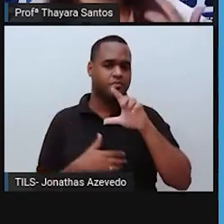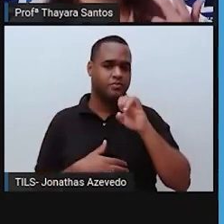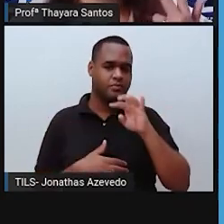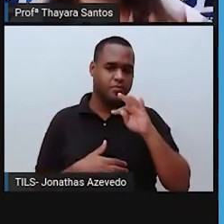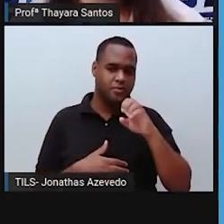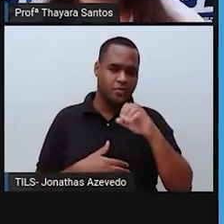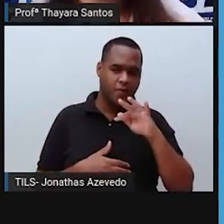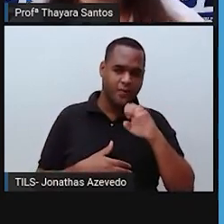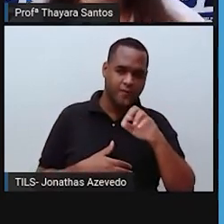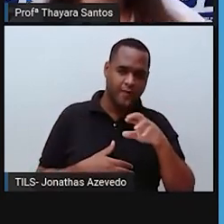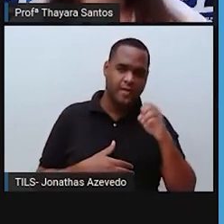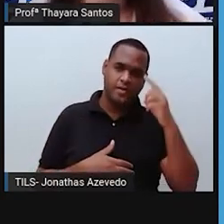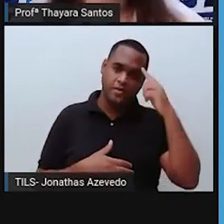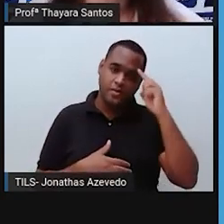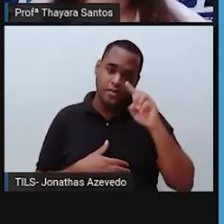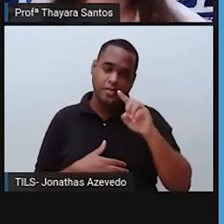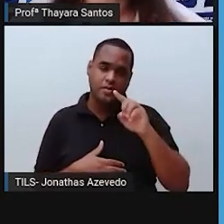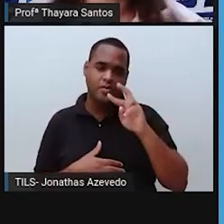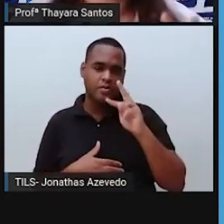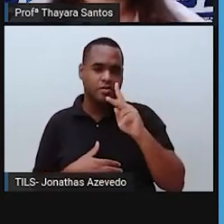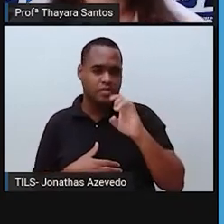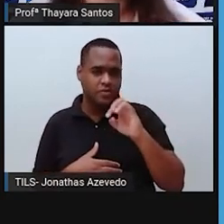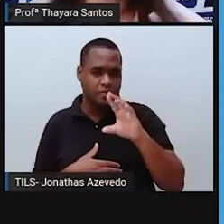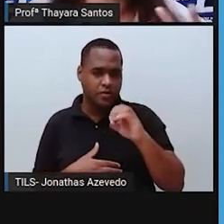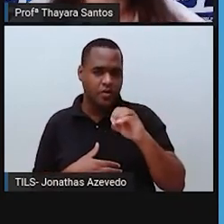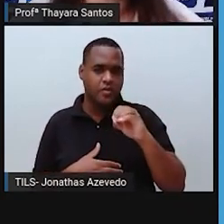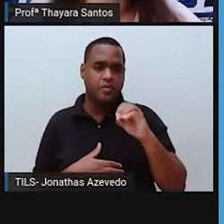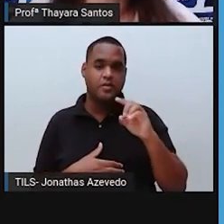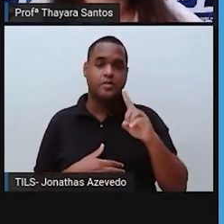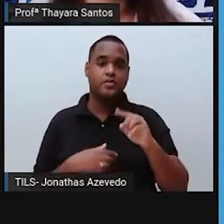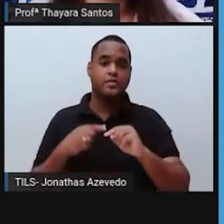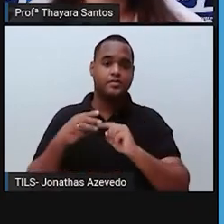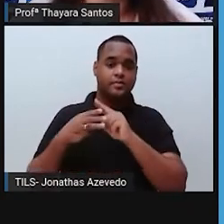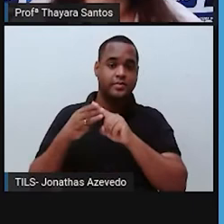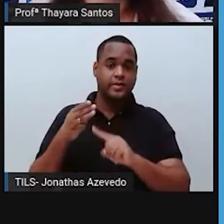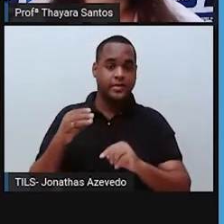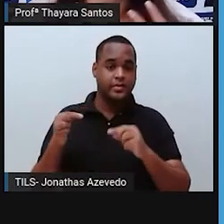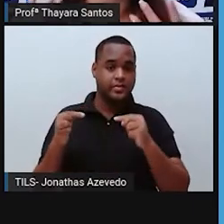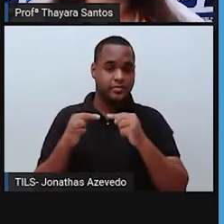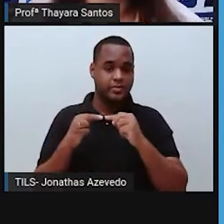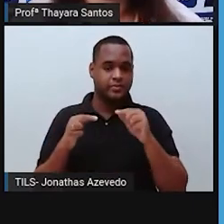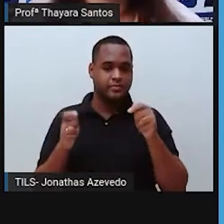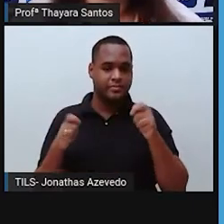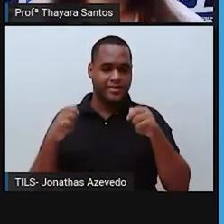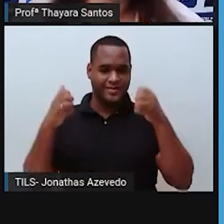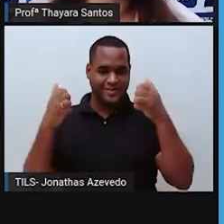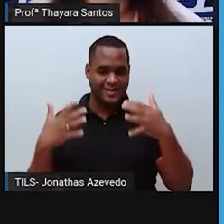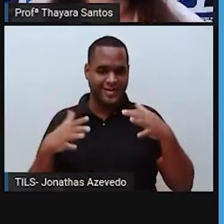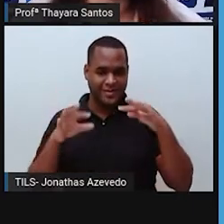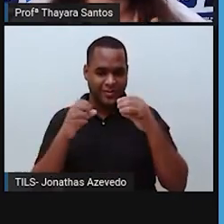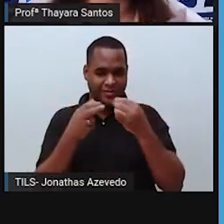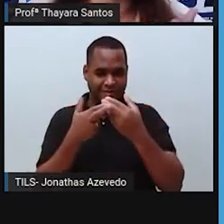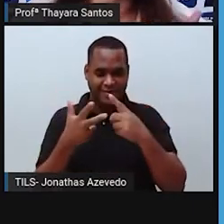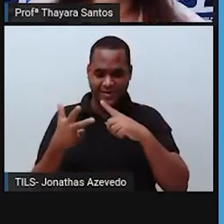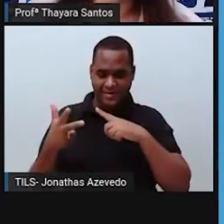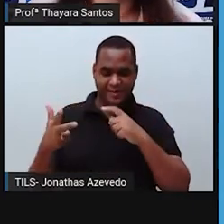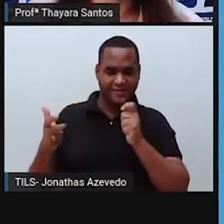hidrosfera e atmosfera são as três camadas que compõem o nosso planeta. Então,